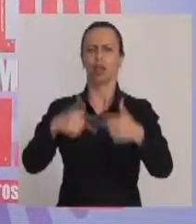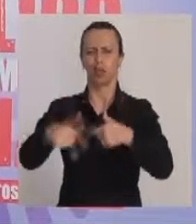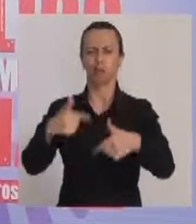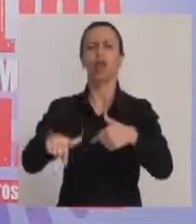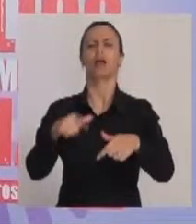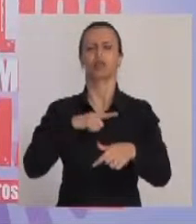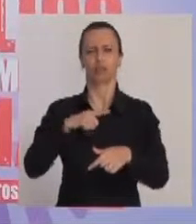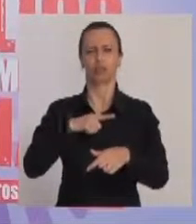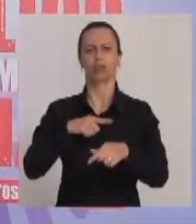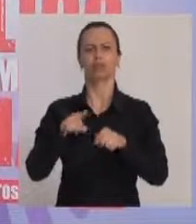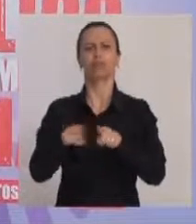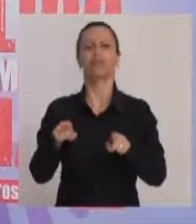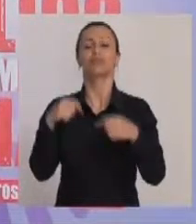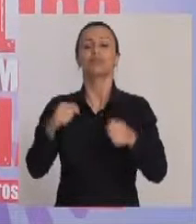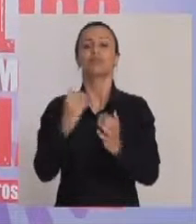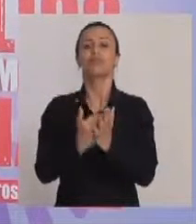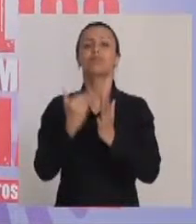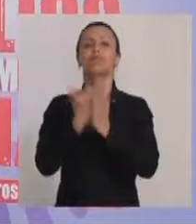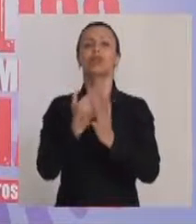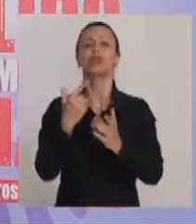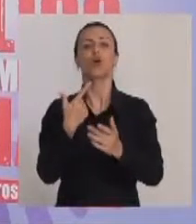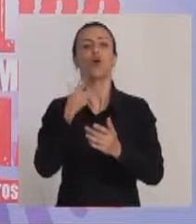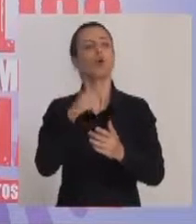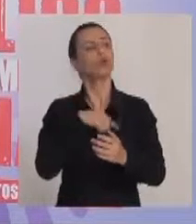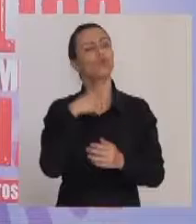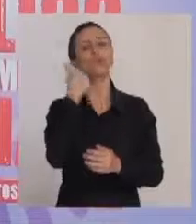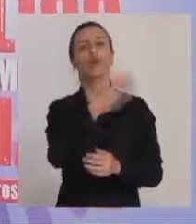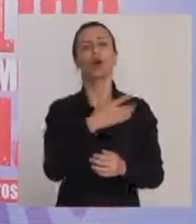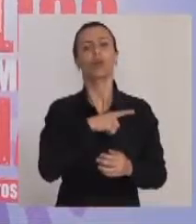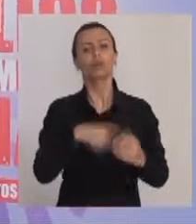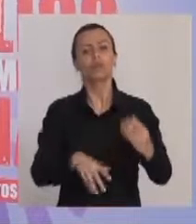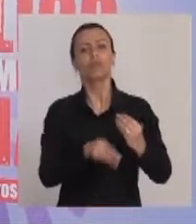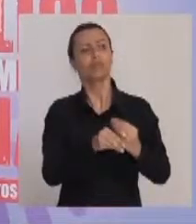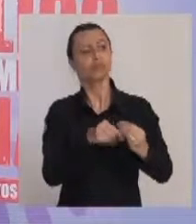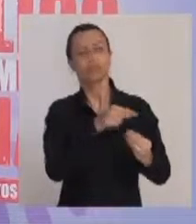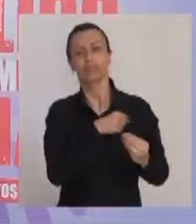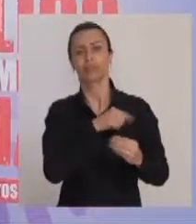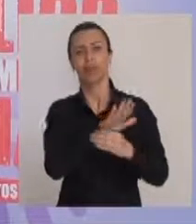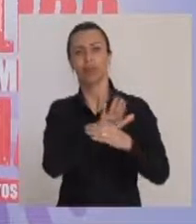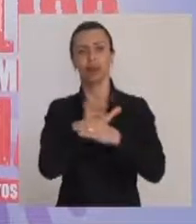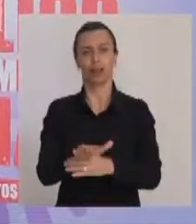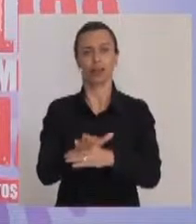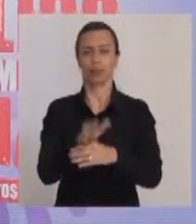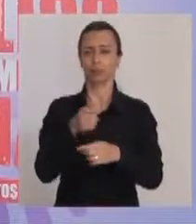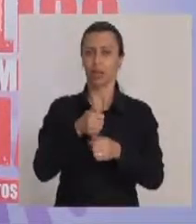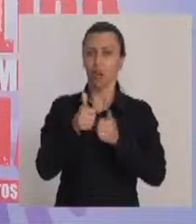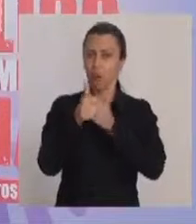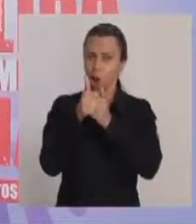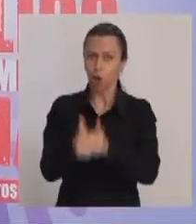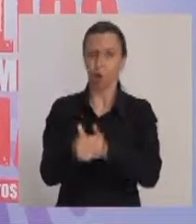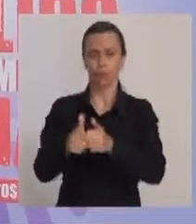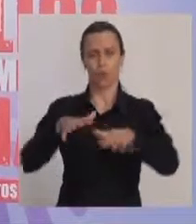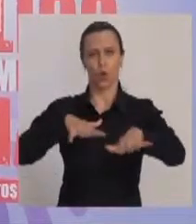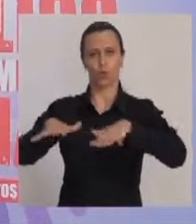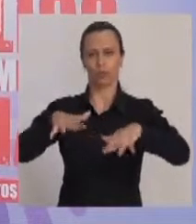Federal está fazendo o trabalho dela mas não precisa de algo externo que possa estar